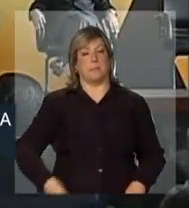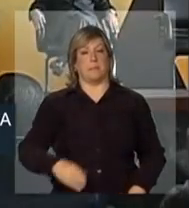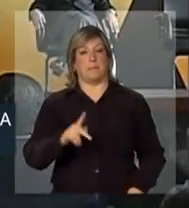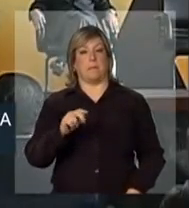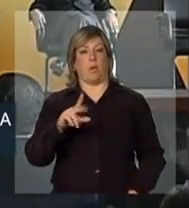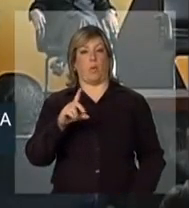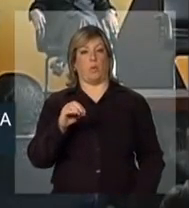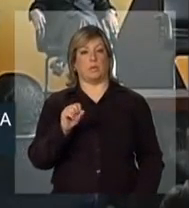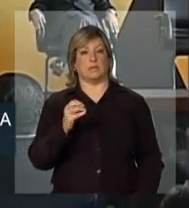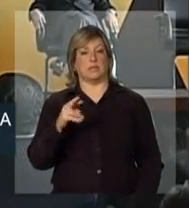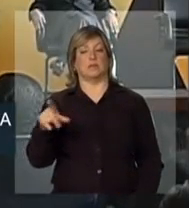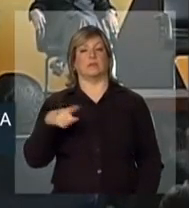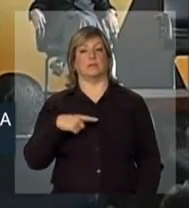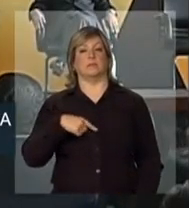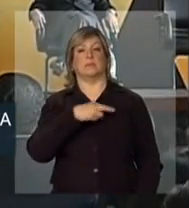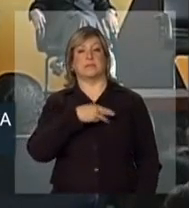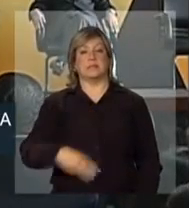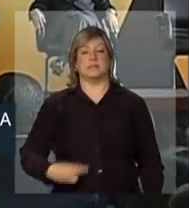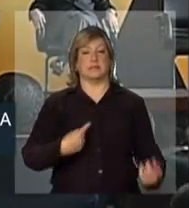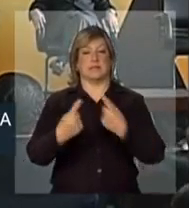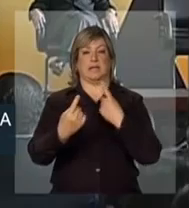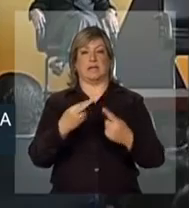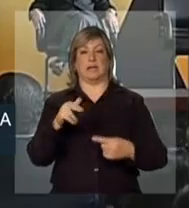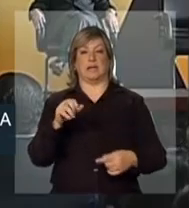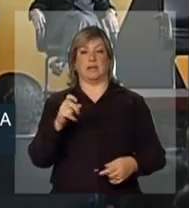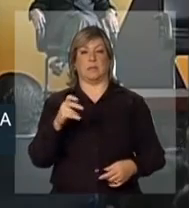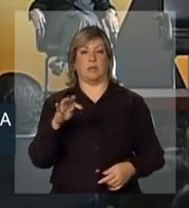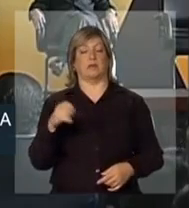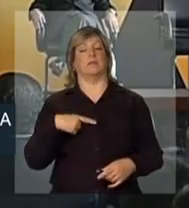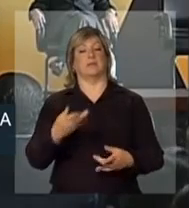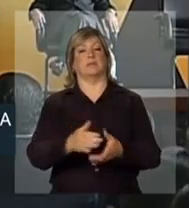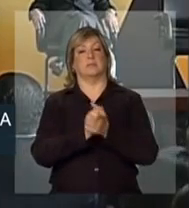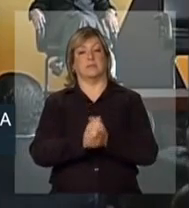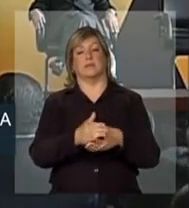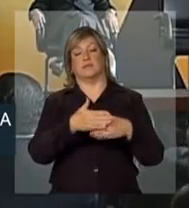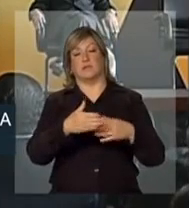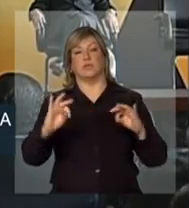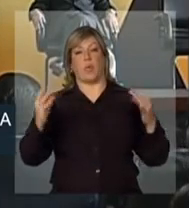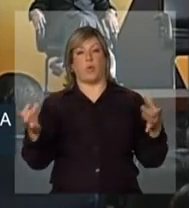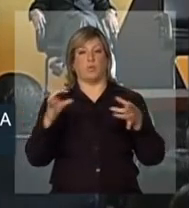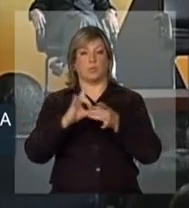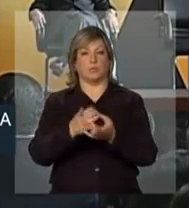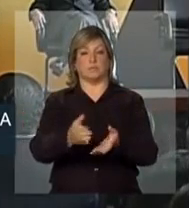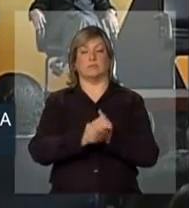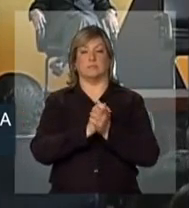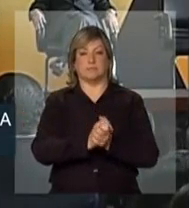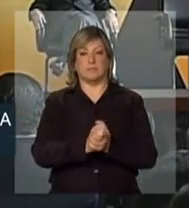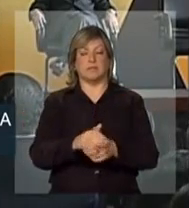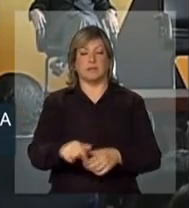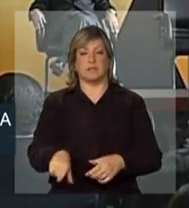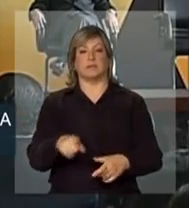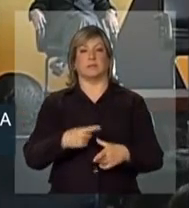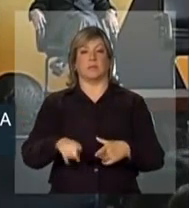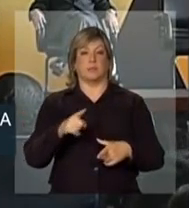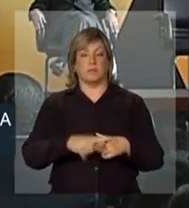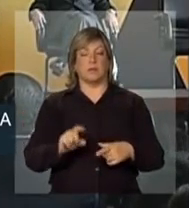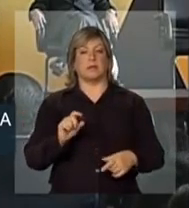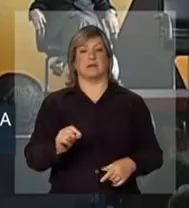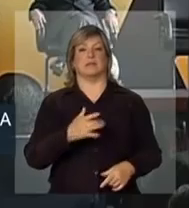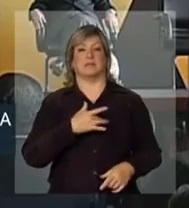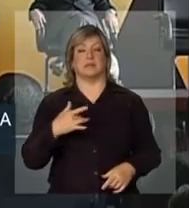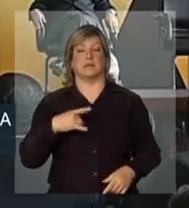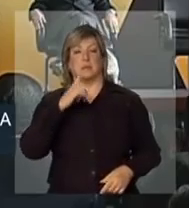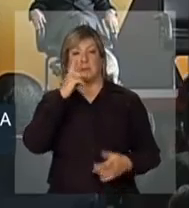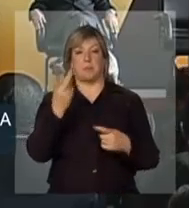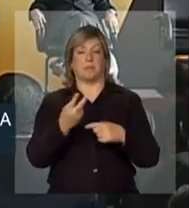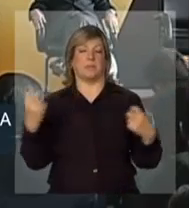gostaria de saudar todos os órgãos vinculados a esse Ministério, que atuam também na redução desse grave problema de saúde pública que temos no Brasil, que